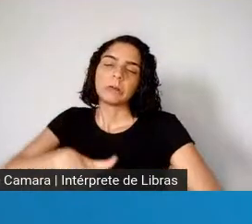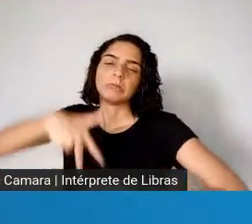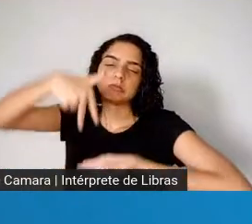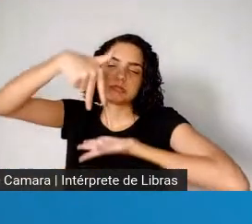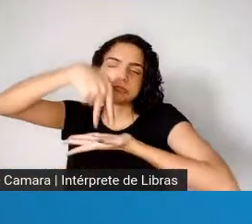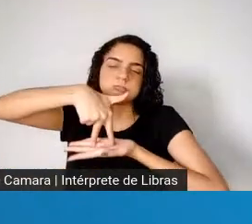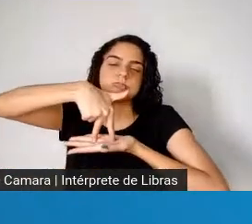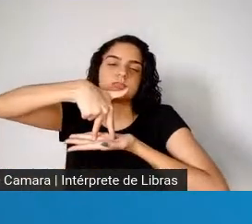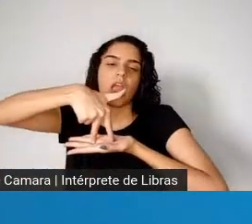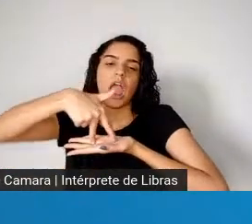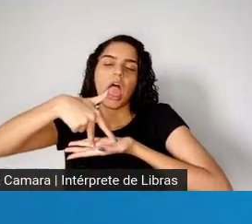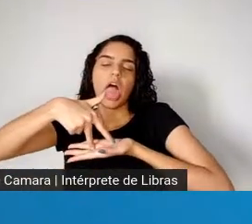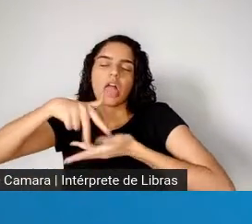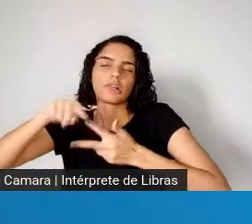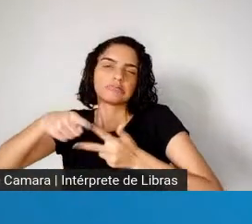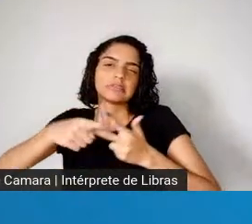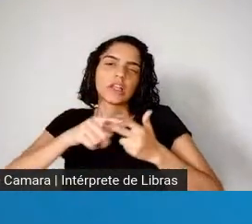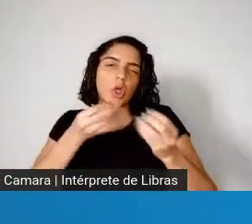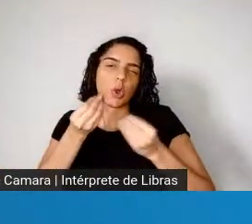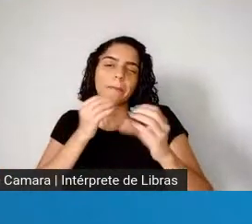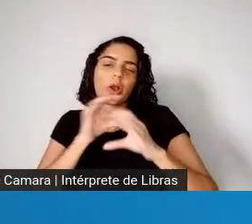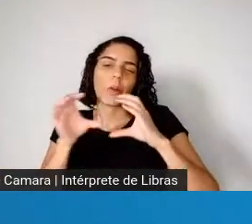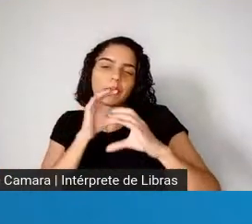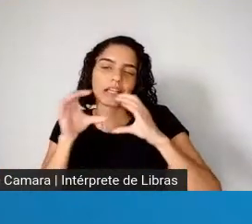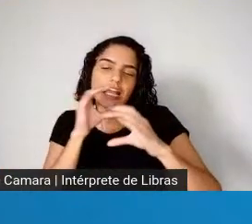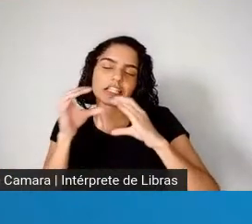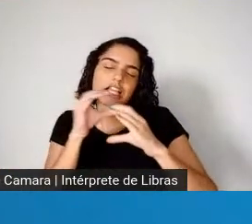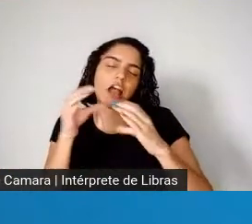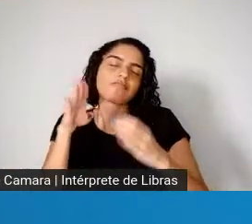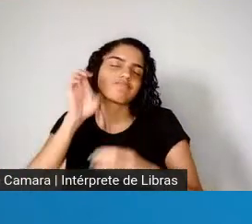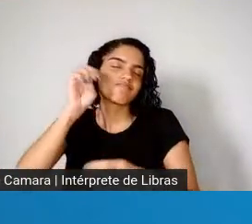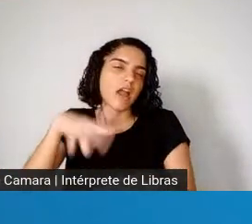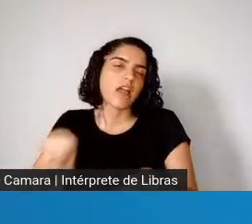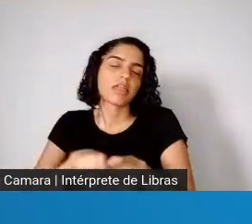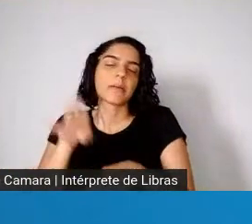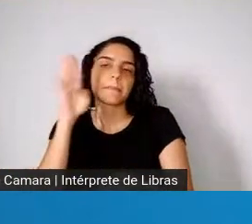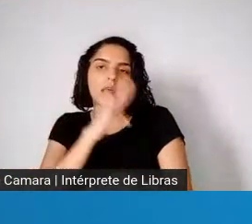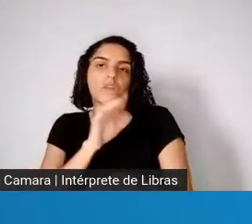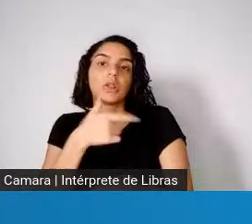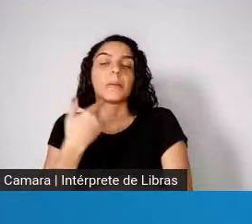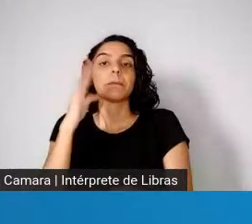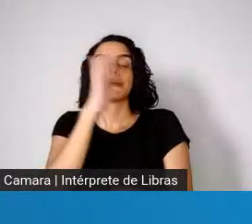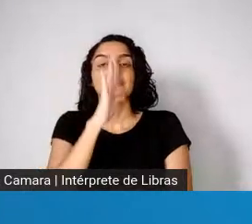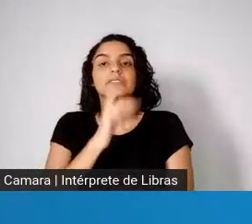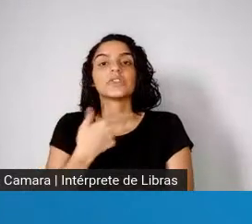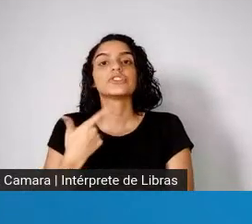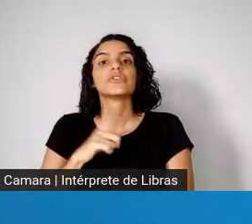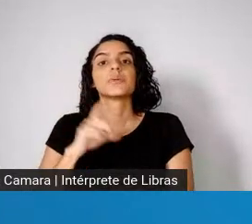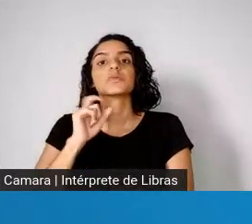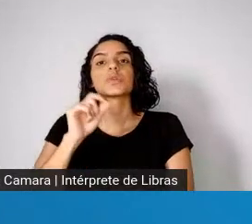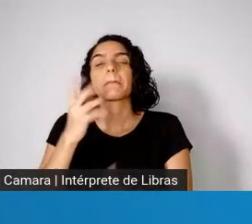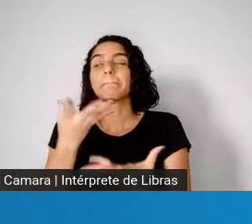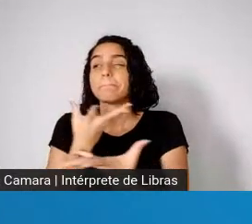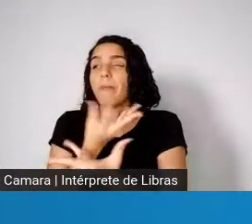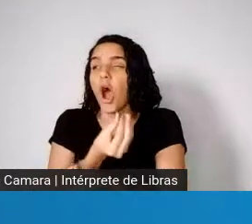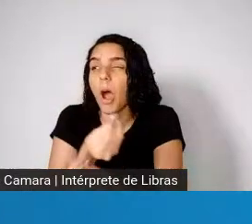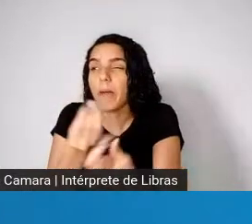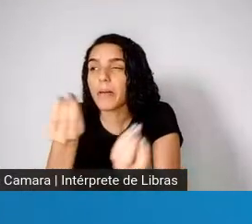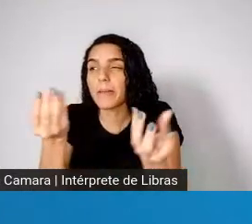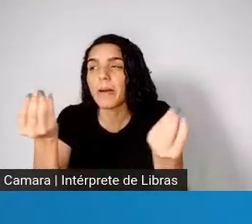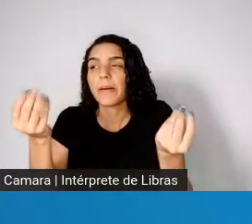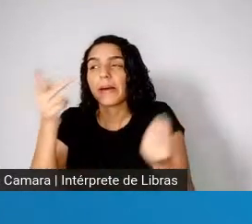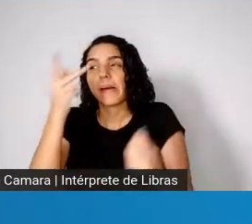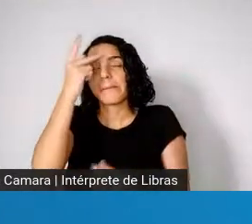comunicação, conseguiu se comunicar para o bem, para o mal, etc. No Brasil, a gente teve milhares de epidemiologistas. Eu e o